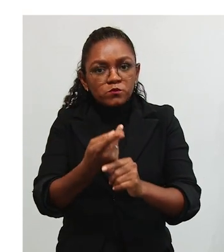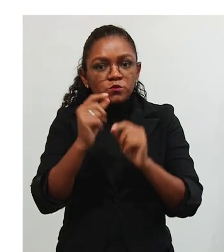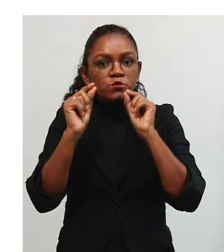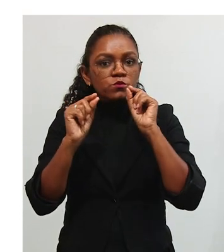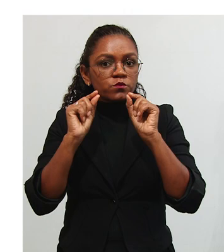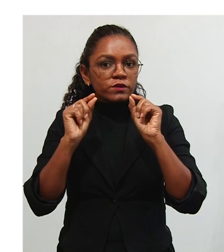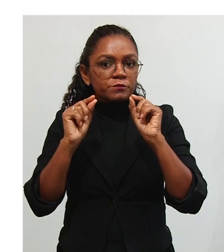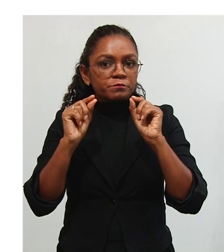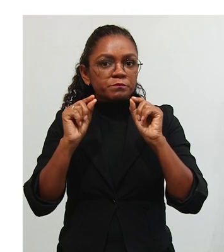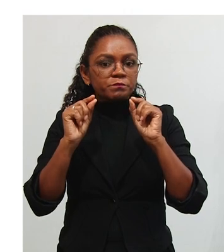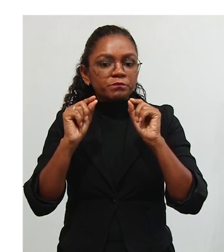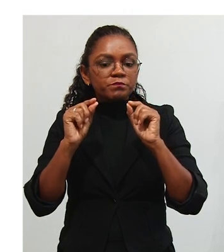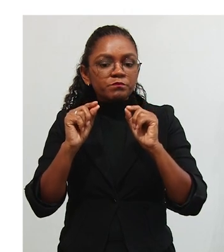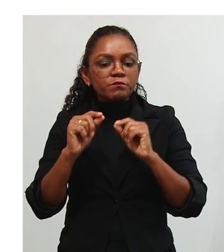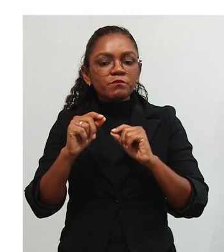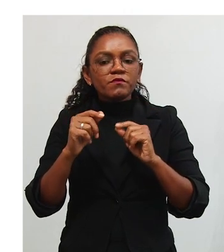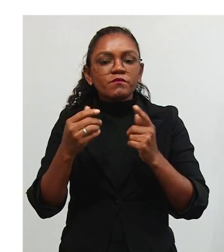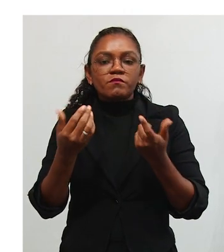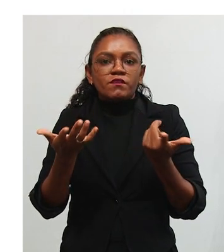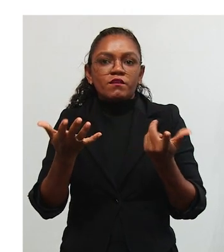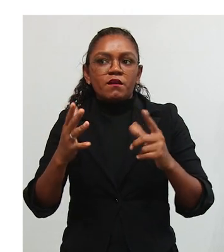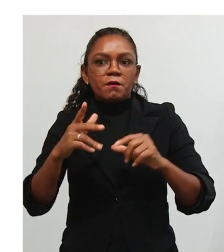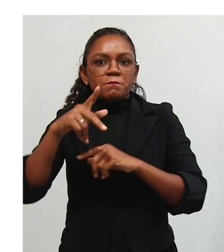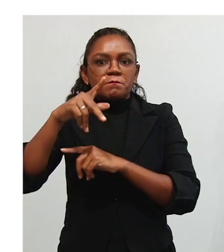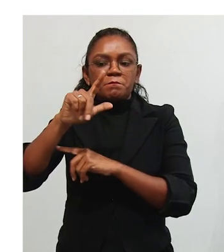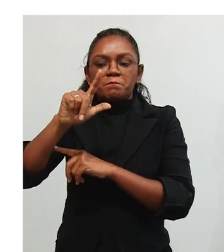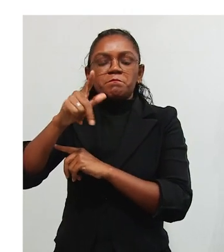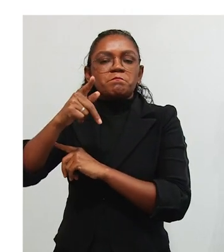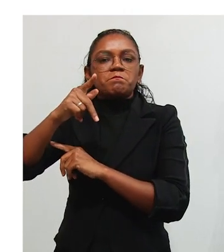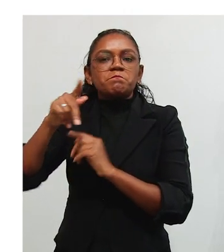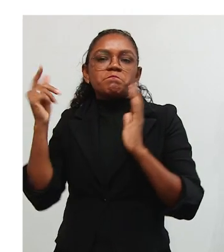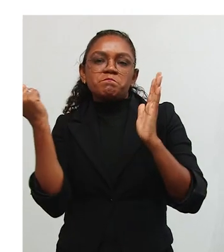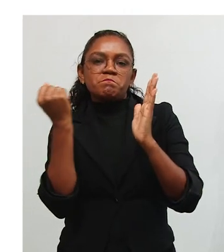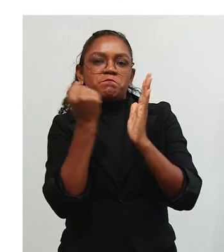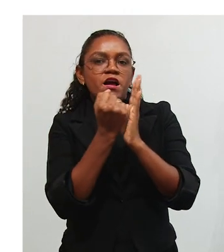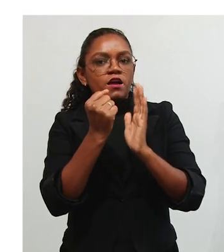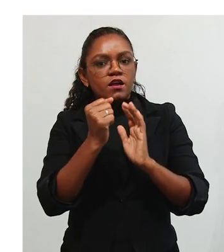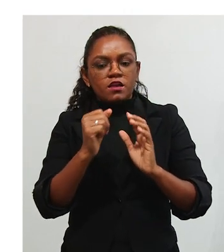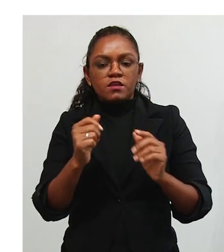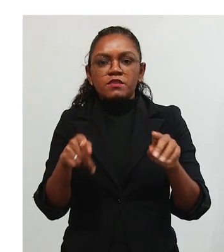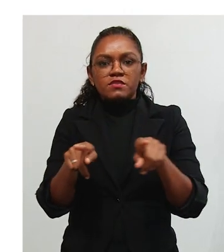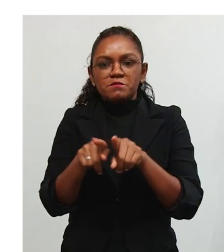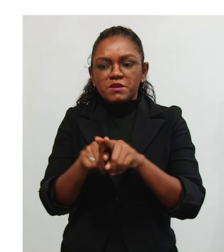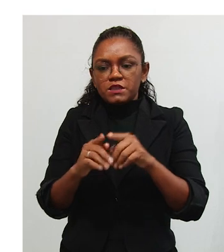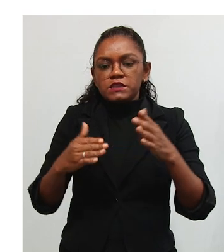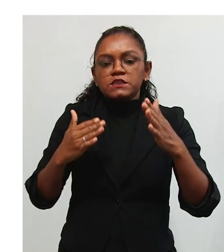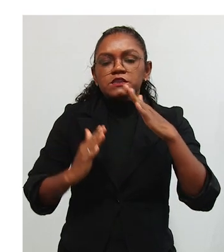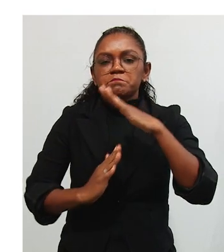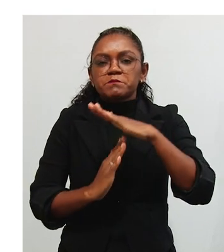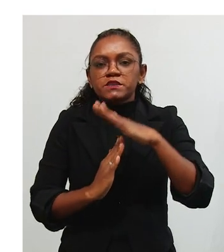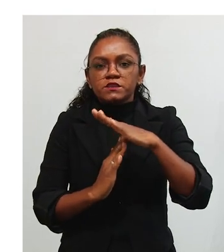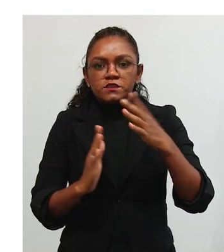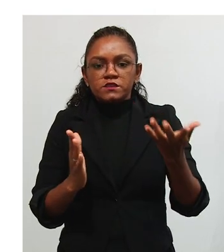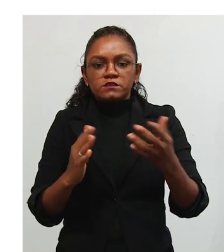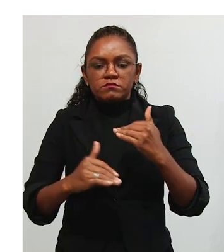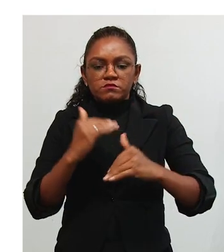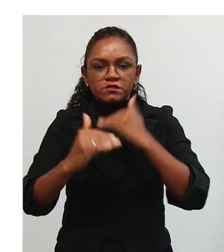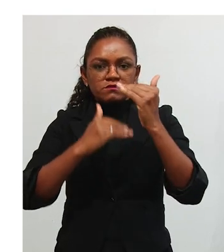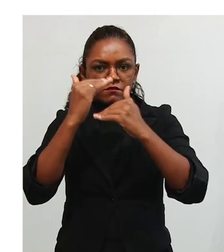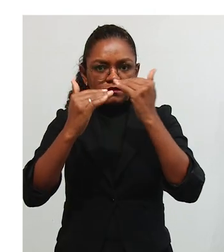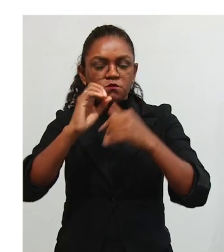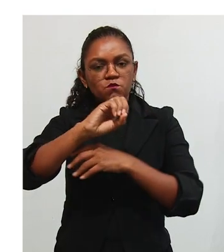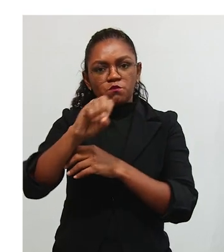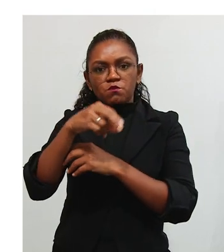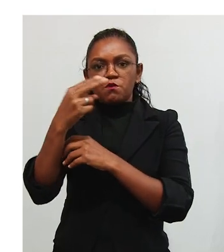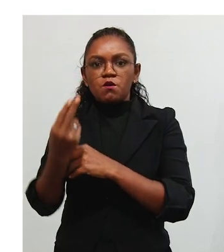uma placa para dizer que ele não se desenvolve por causa disso. A gente limita todas as possibilidades de